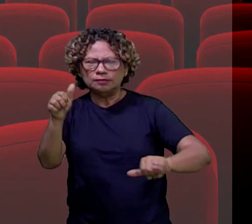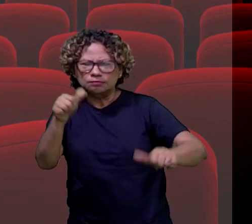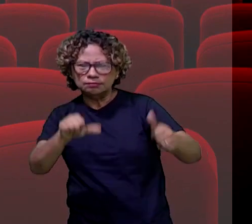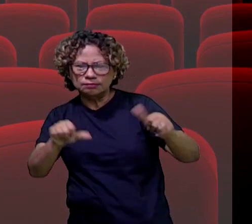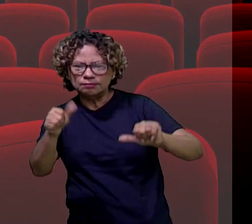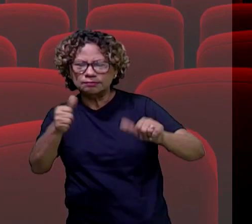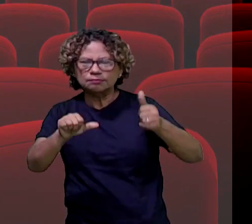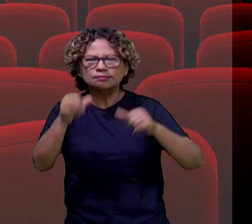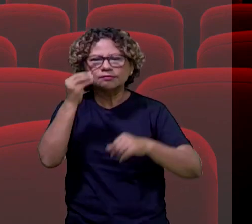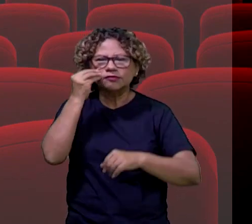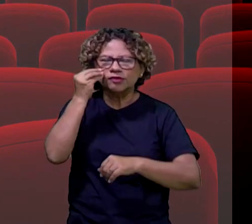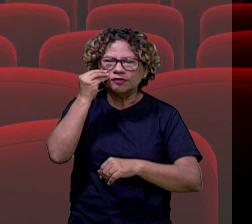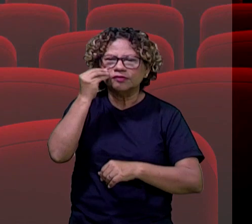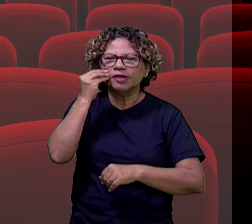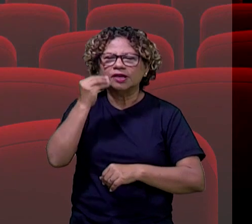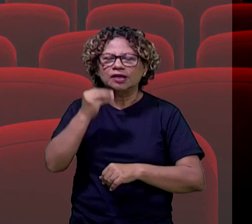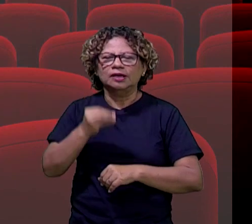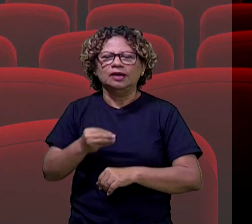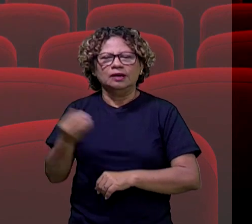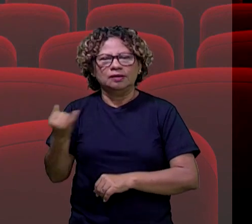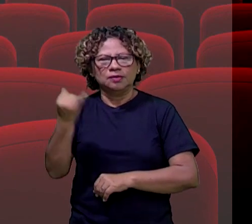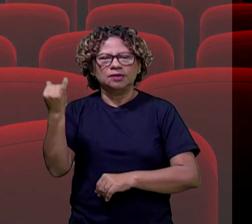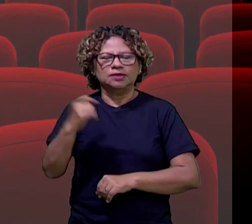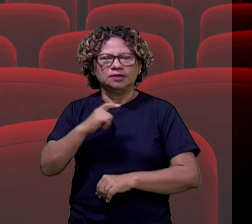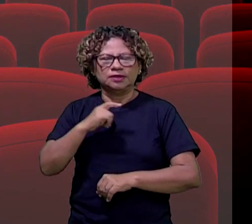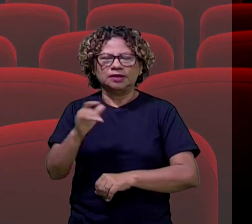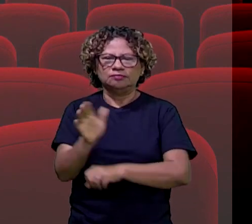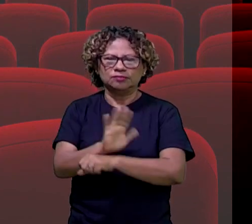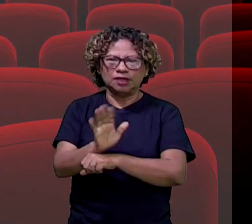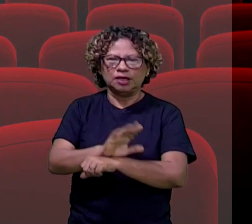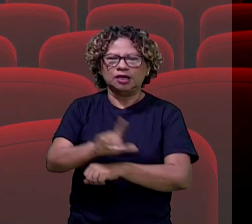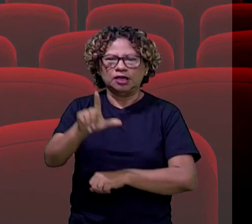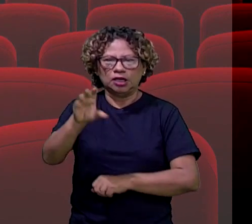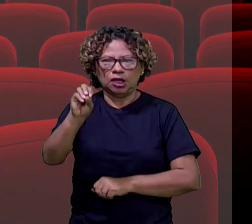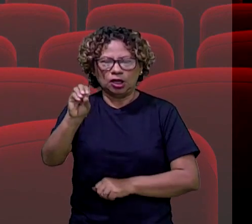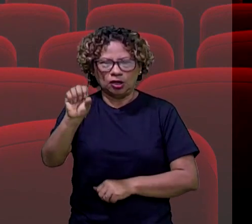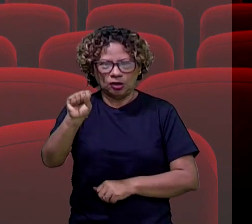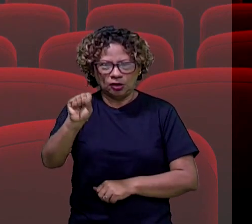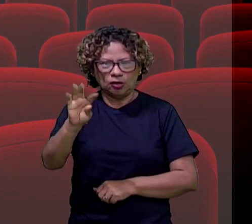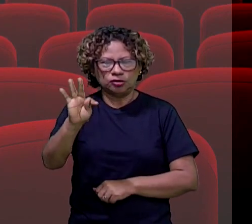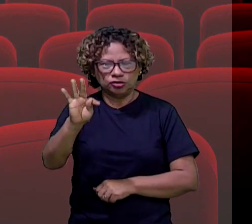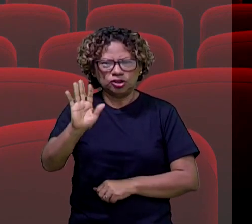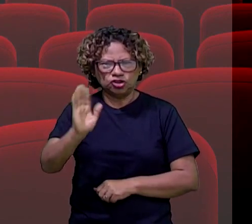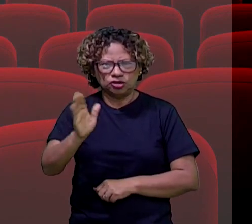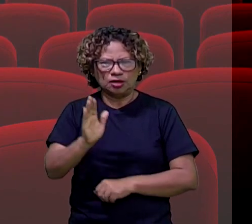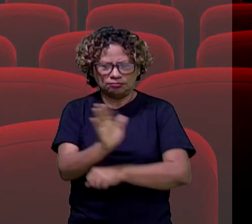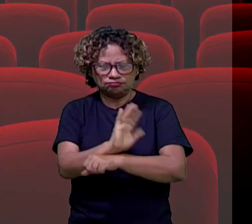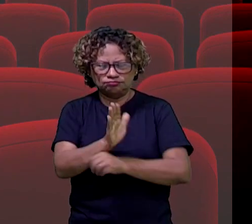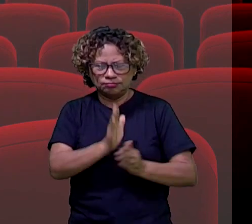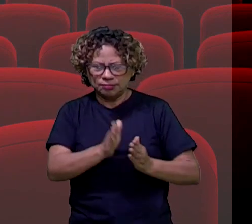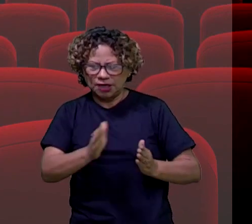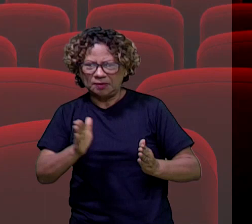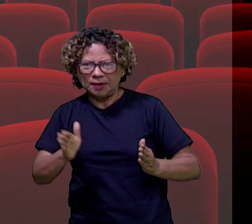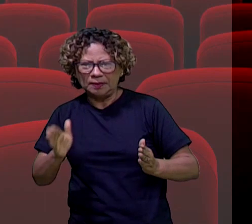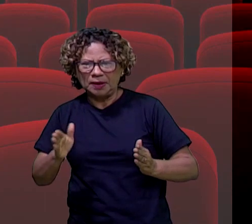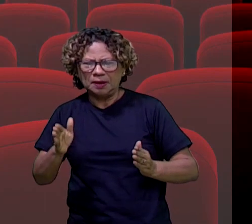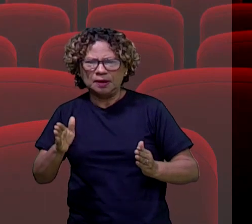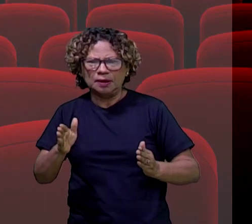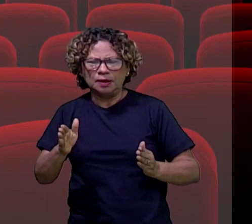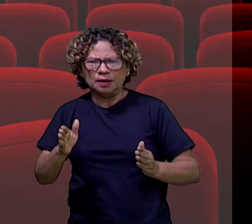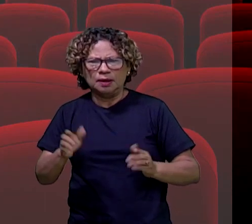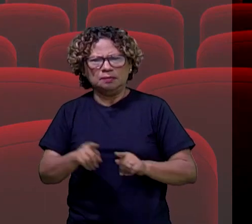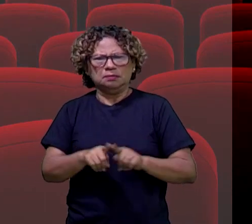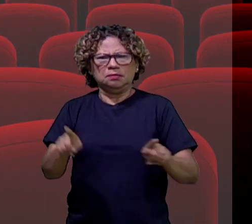Pensando exatamente nos pontos que ele citou. E Lost, realmente, eu já assisti a série, mas eu nunca parei para pensar nessa